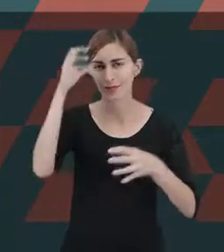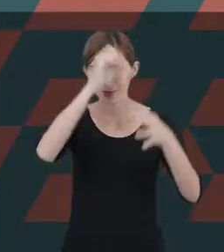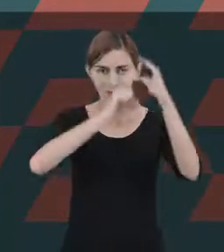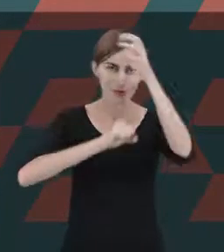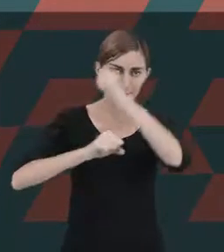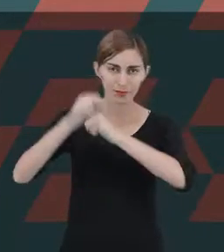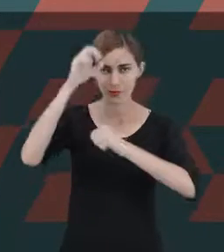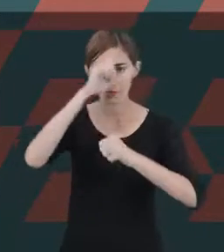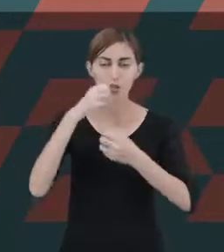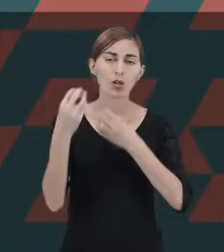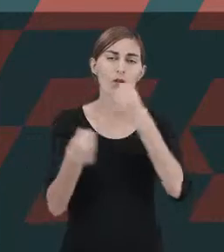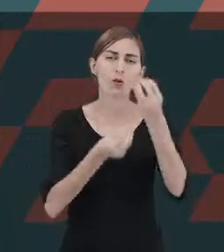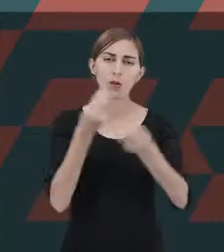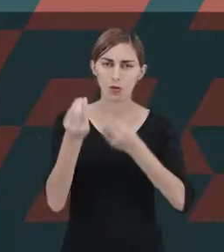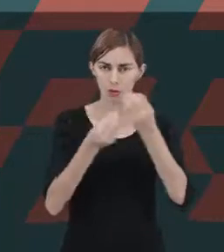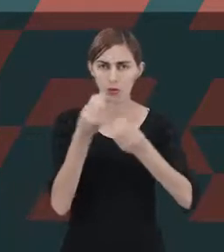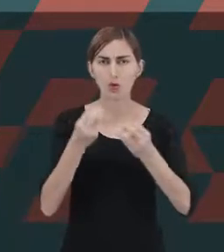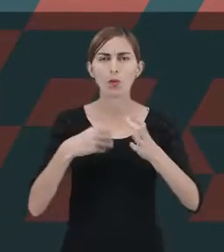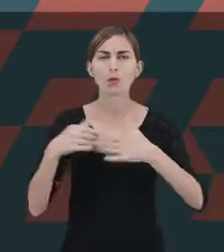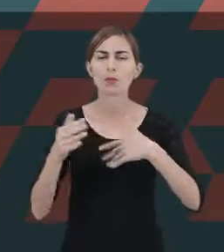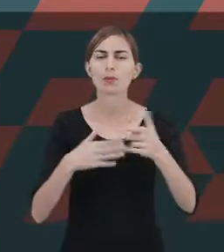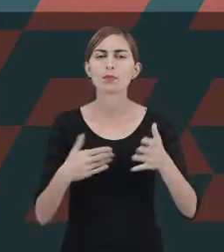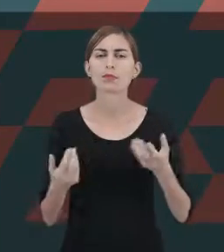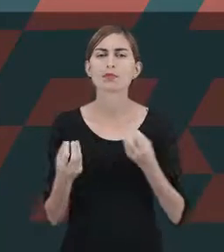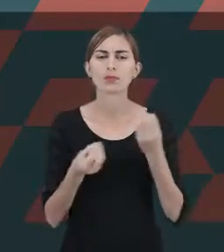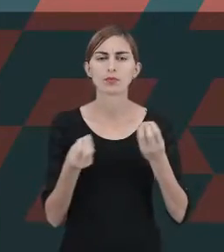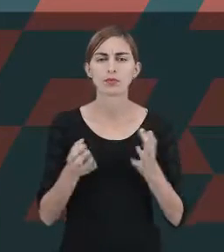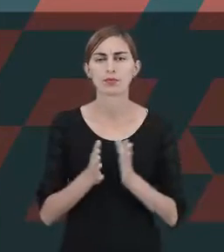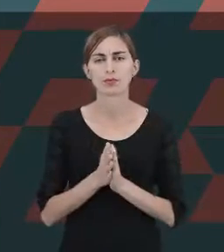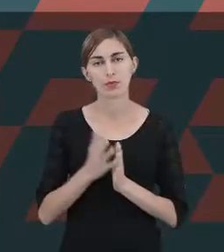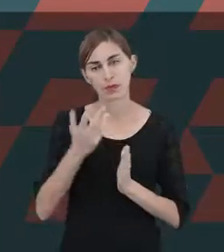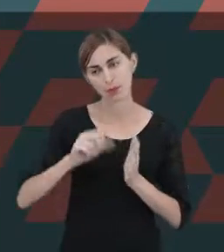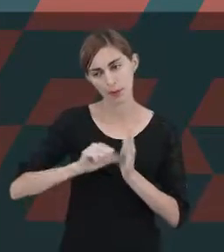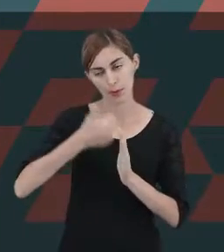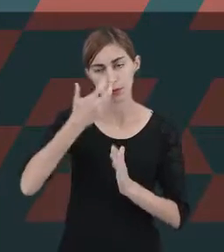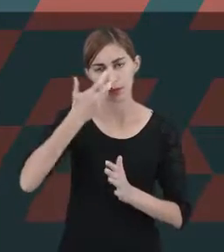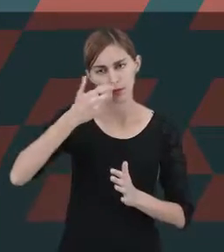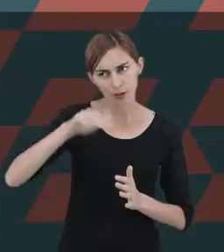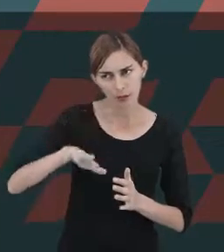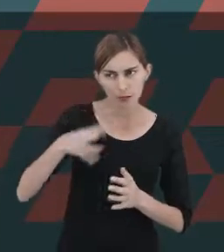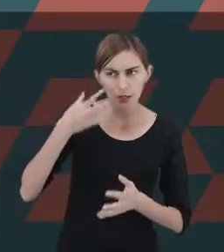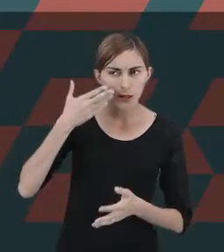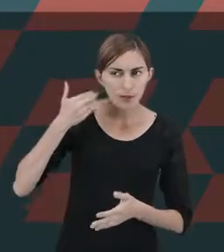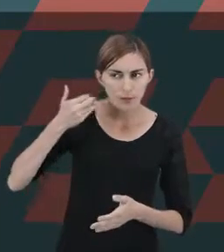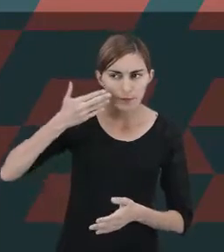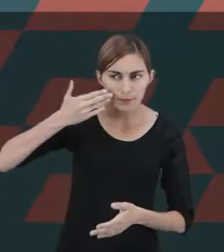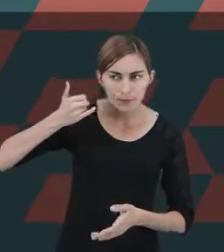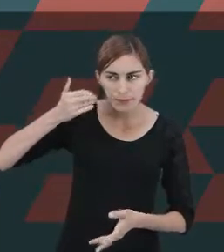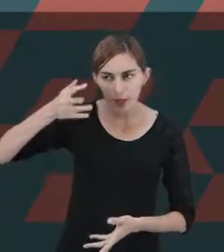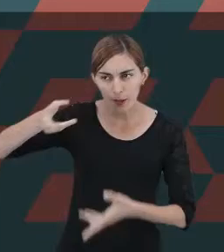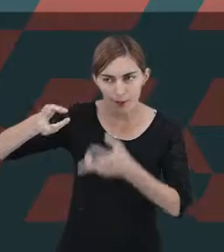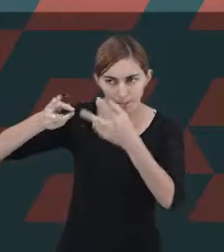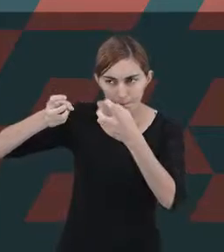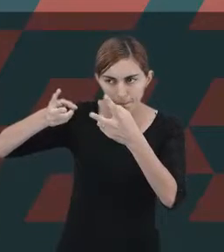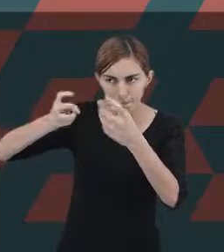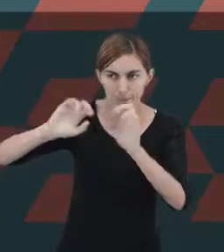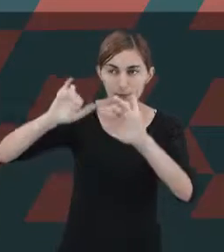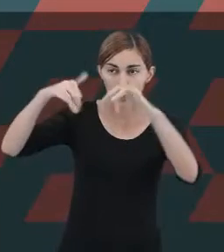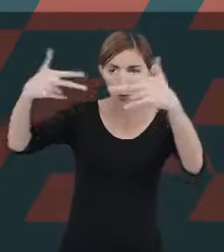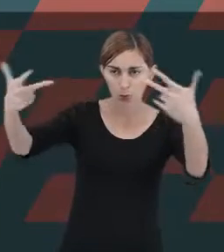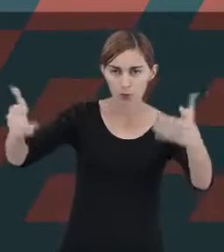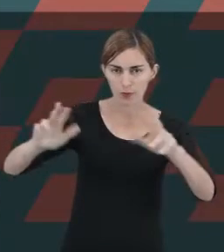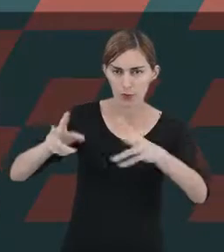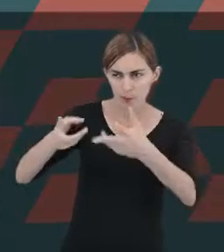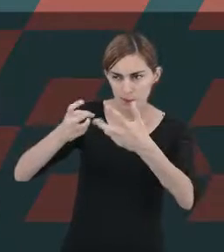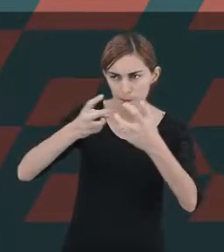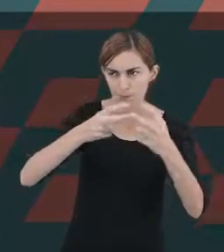Como isso ocorre na prática? Primeiro, a criança, ela começa a absorver desse meio externo. A partir dos processos de